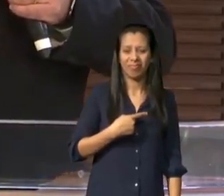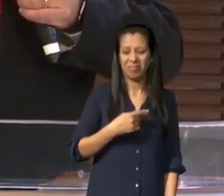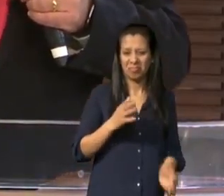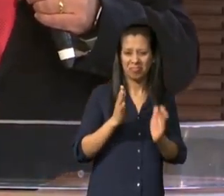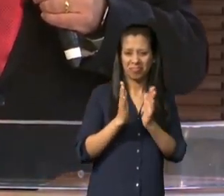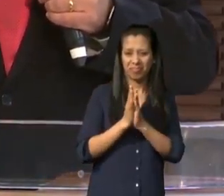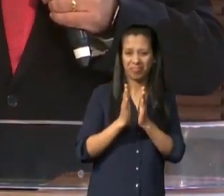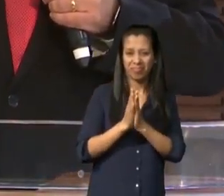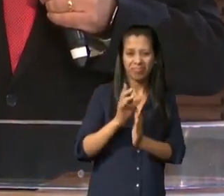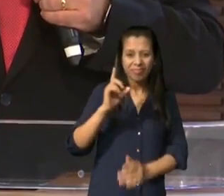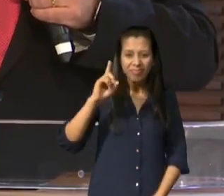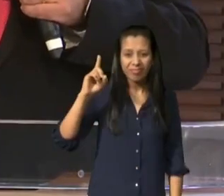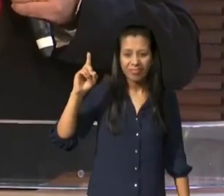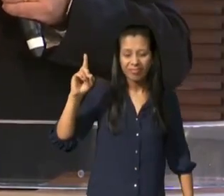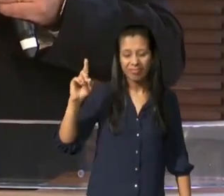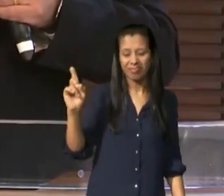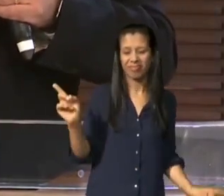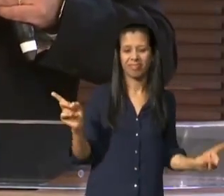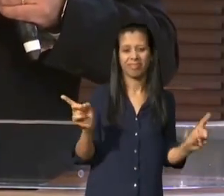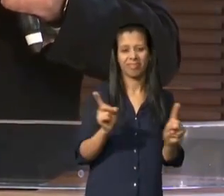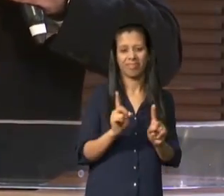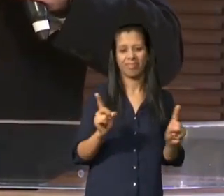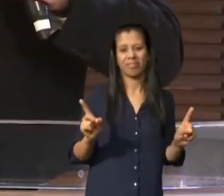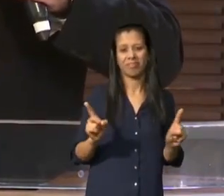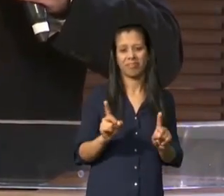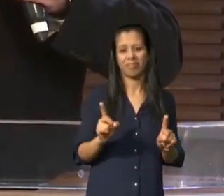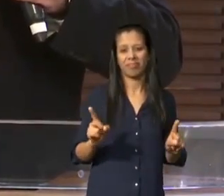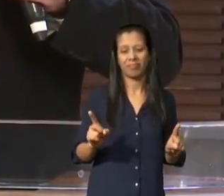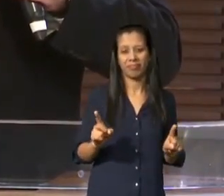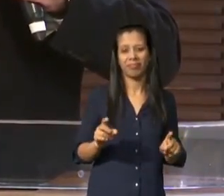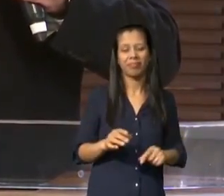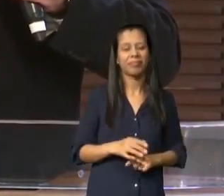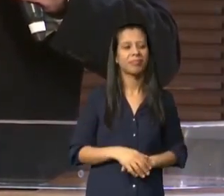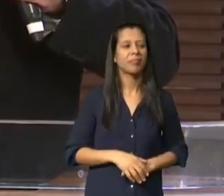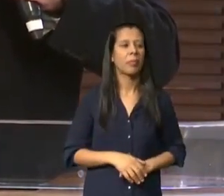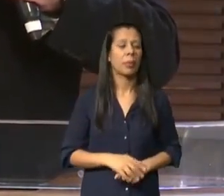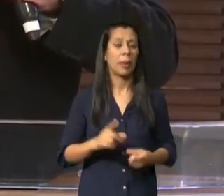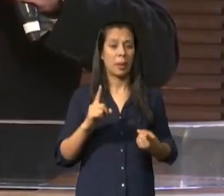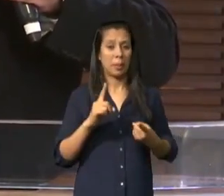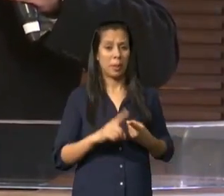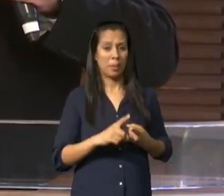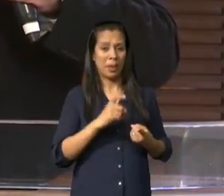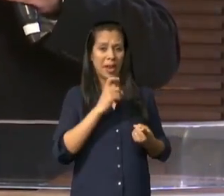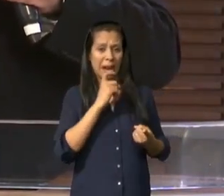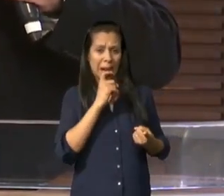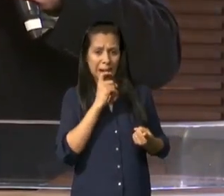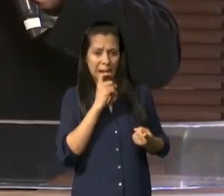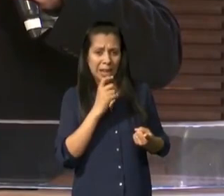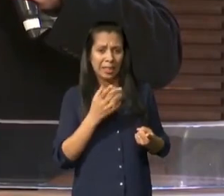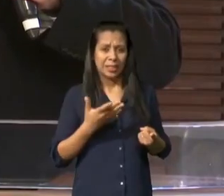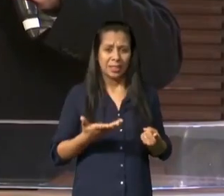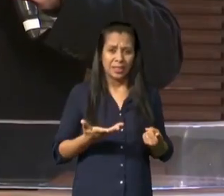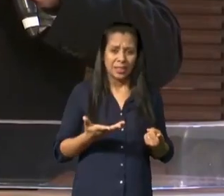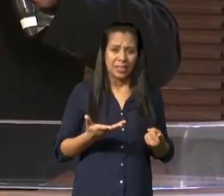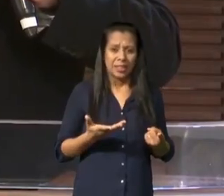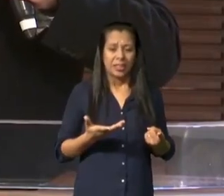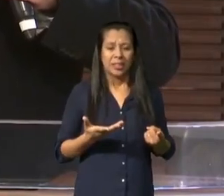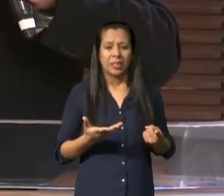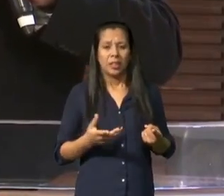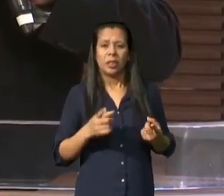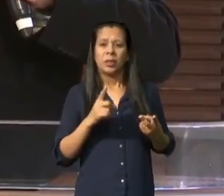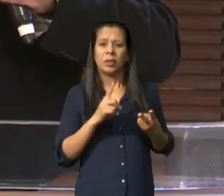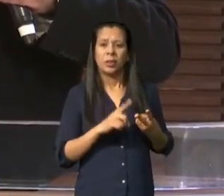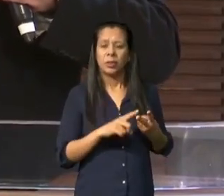nesse contexto o segundo pecado que tirou aquelas pessoas de entrarem na